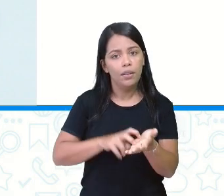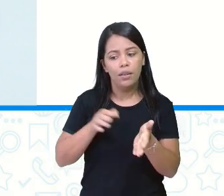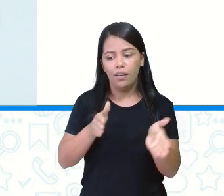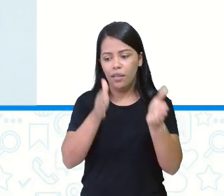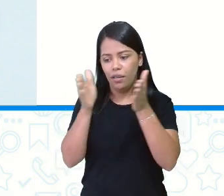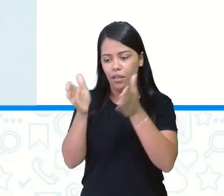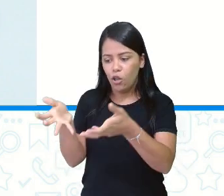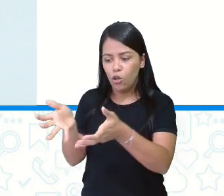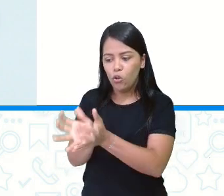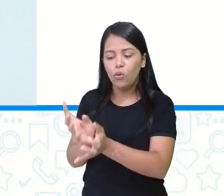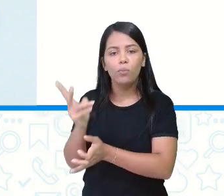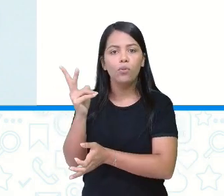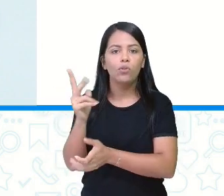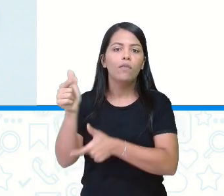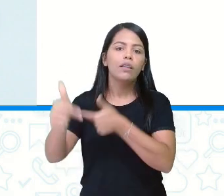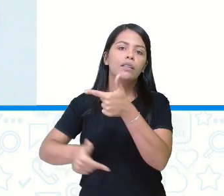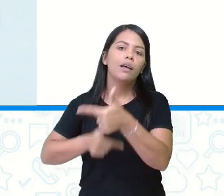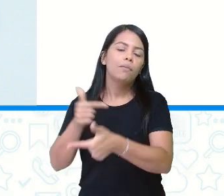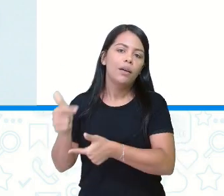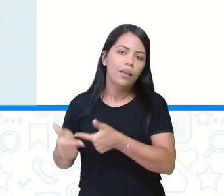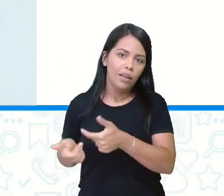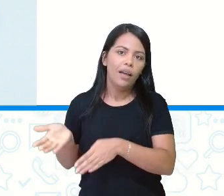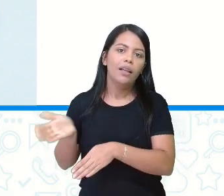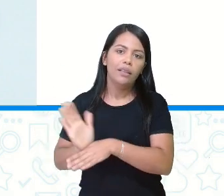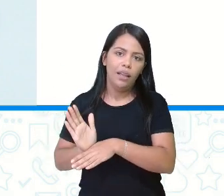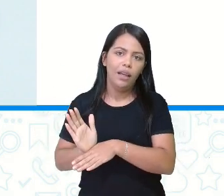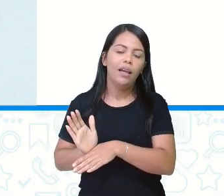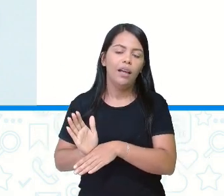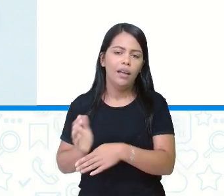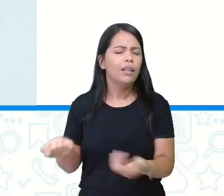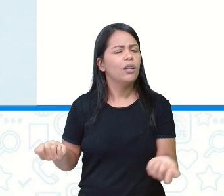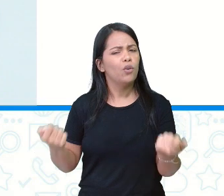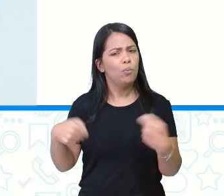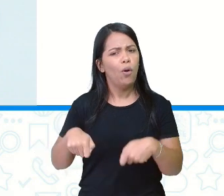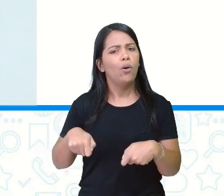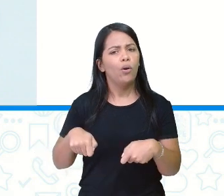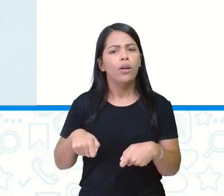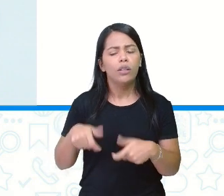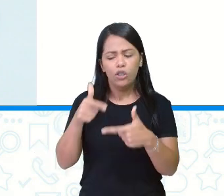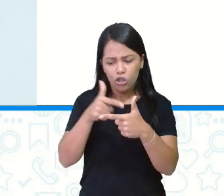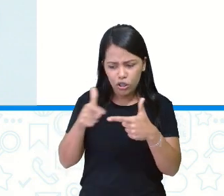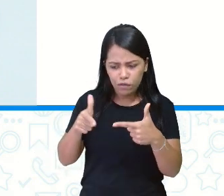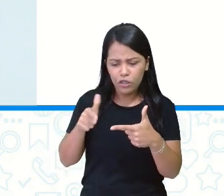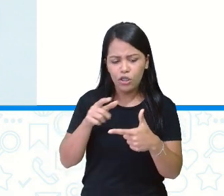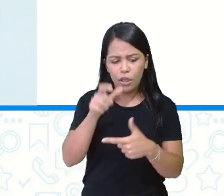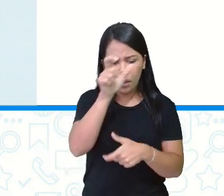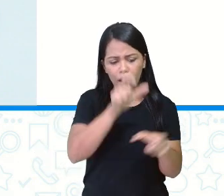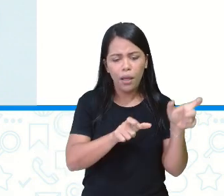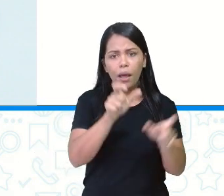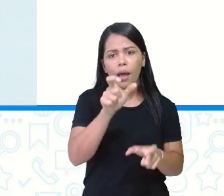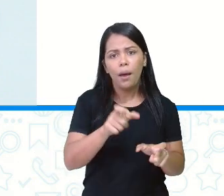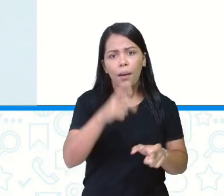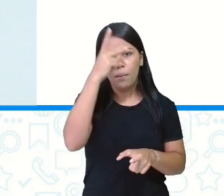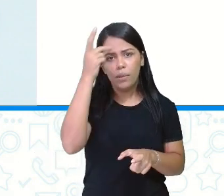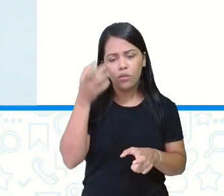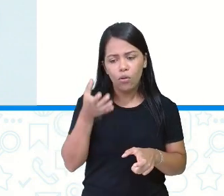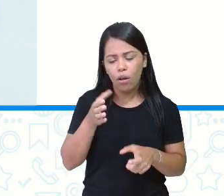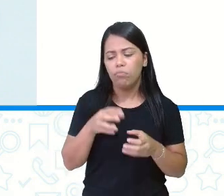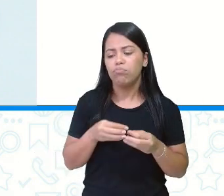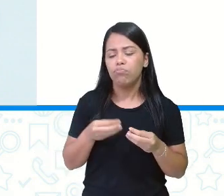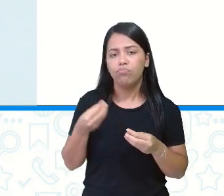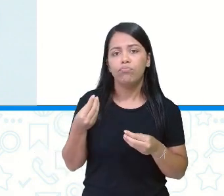tarde. É possível repartir igualmente essa quantidade nos dois turnos?